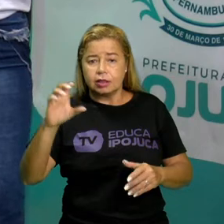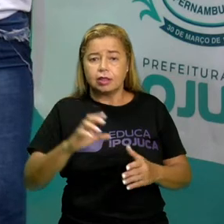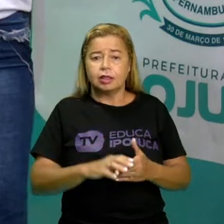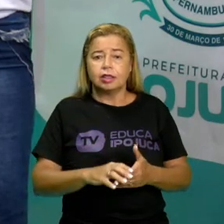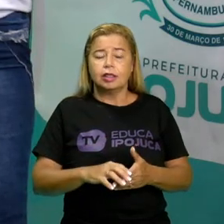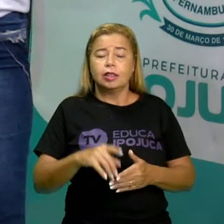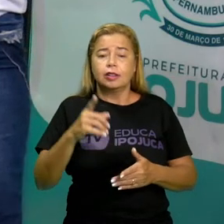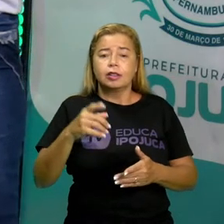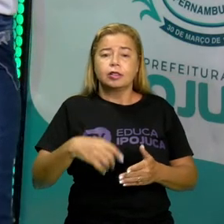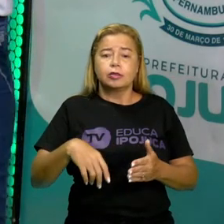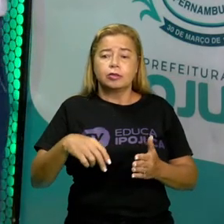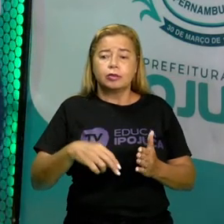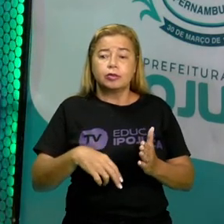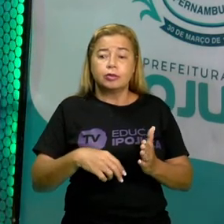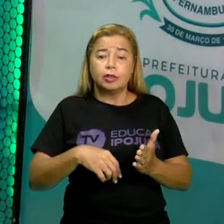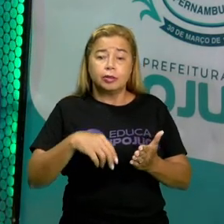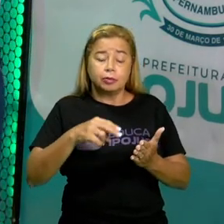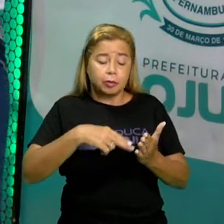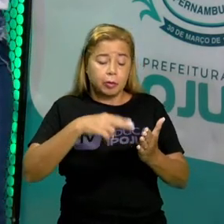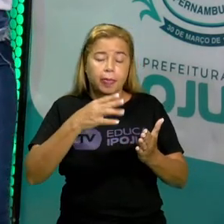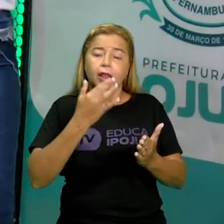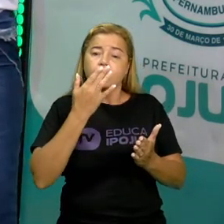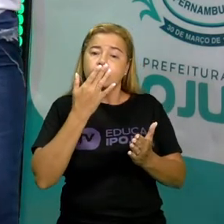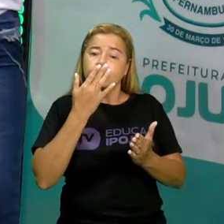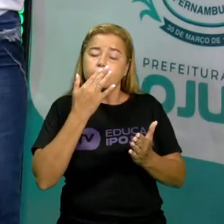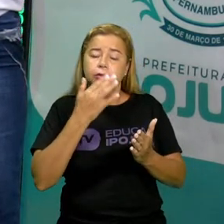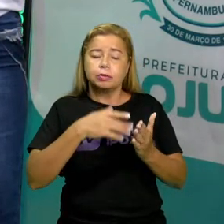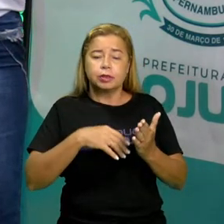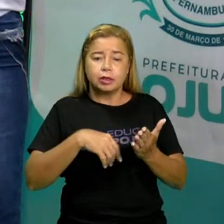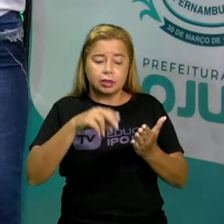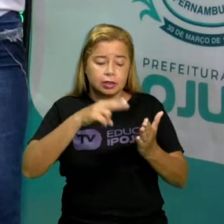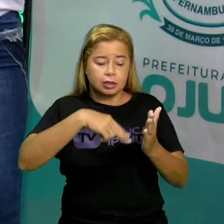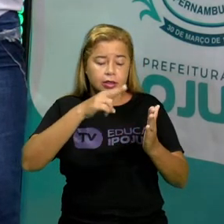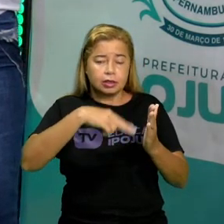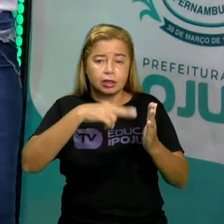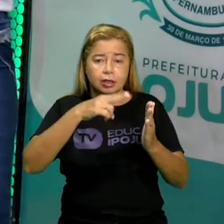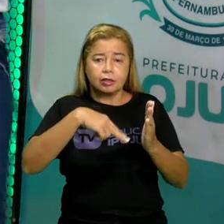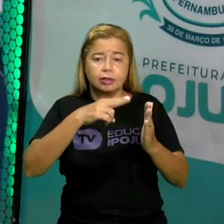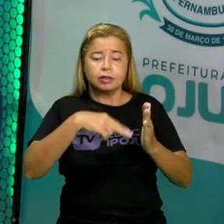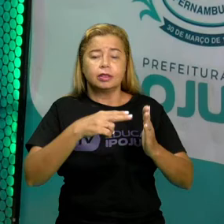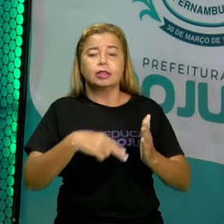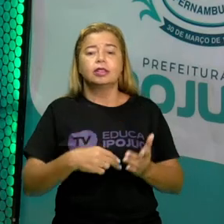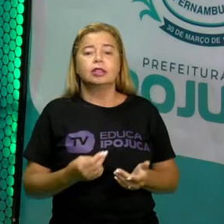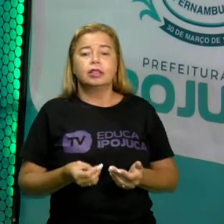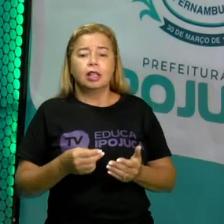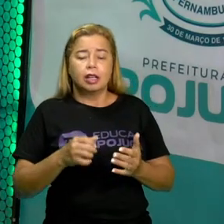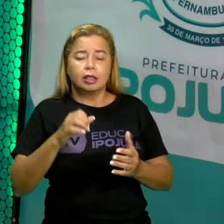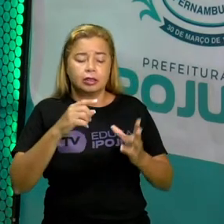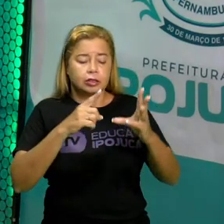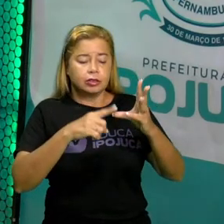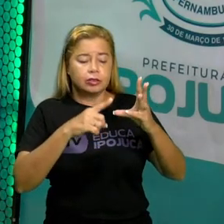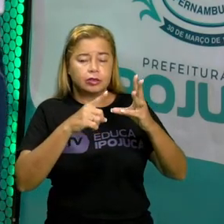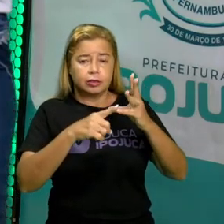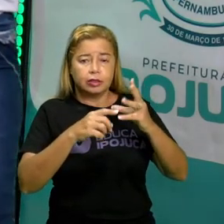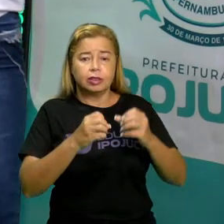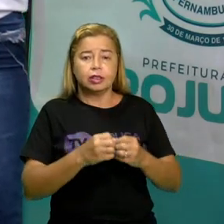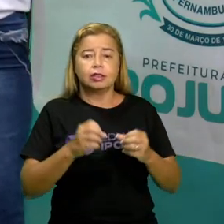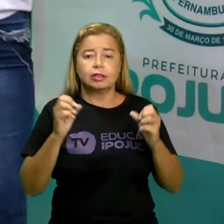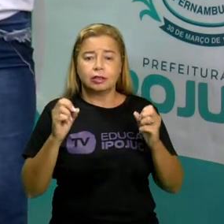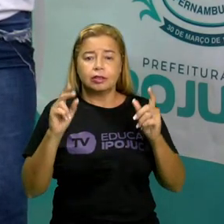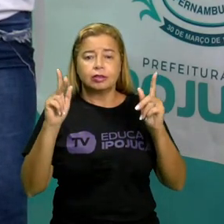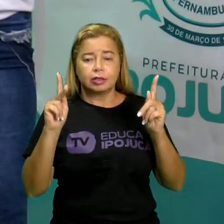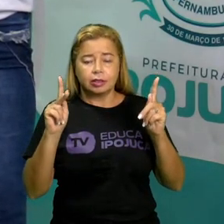colorir todas as vogais. Ou seja, vocês irão pintar todas as vogais. Ok?